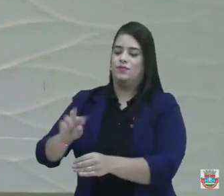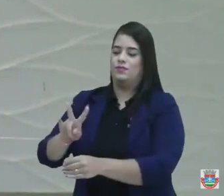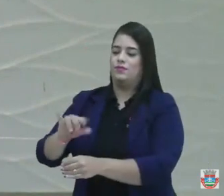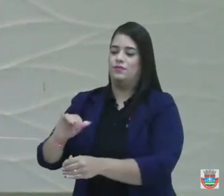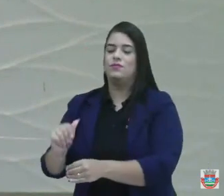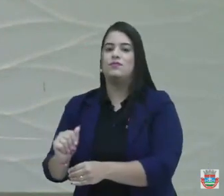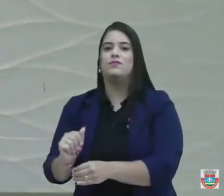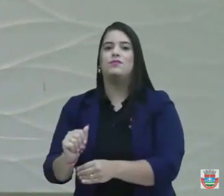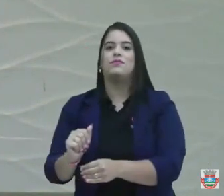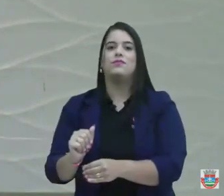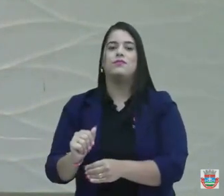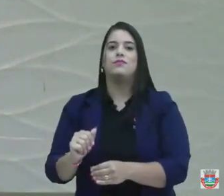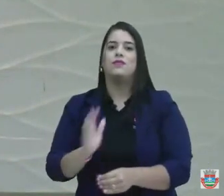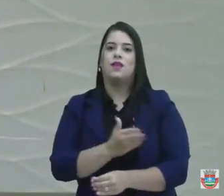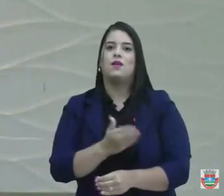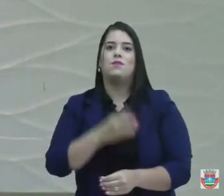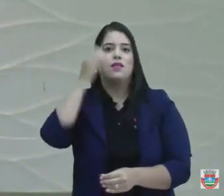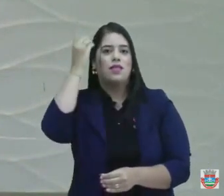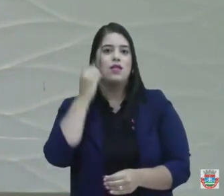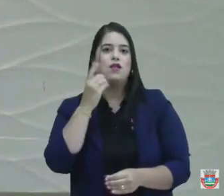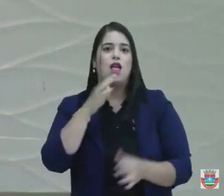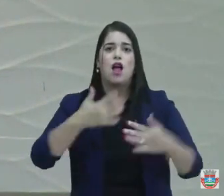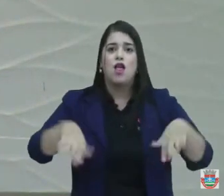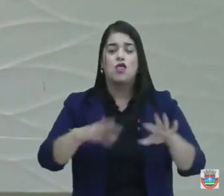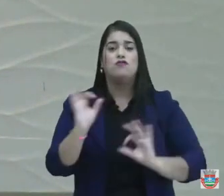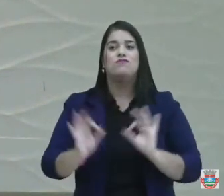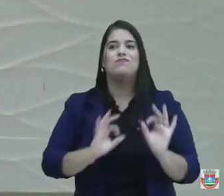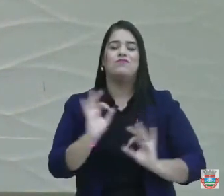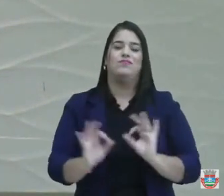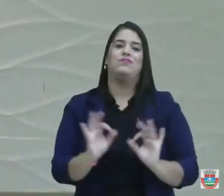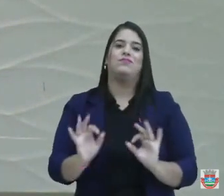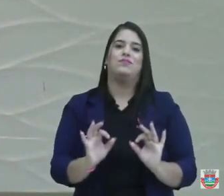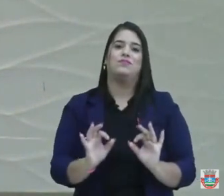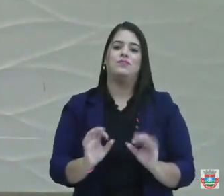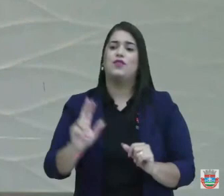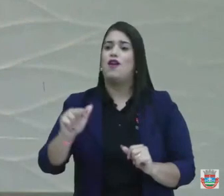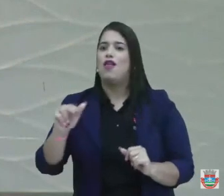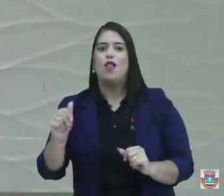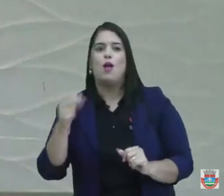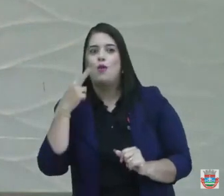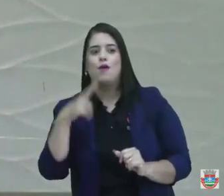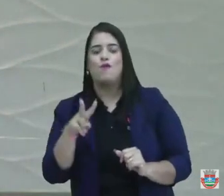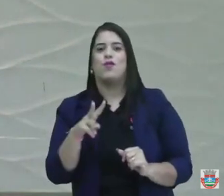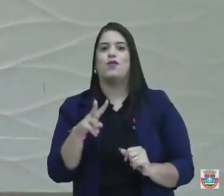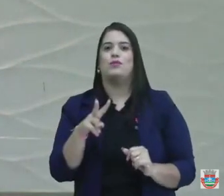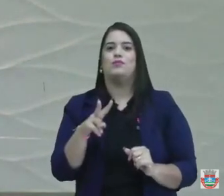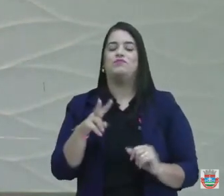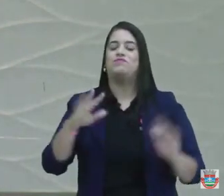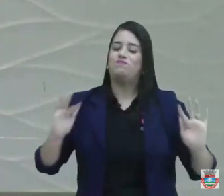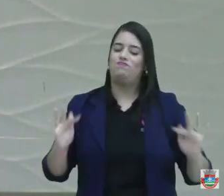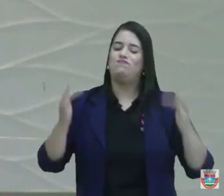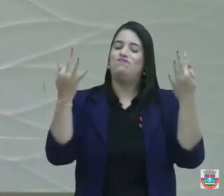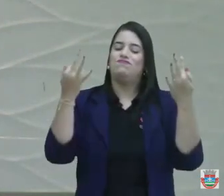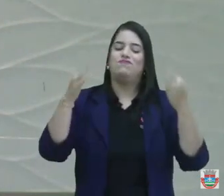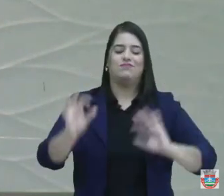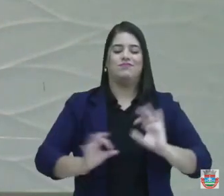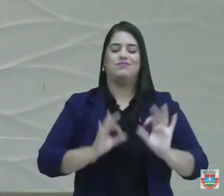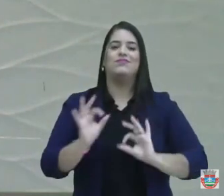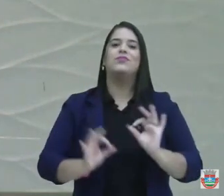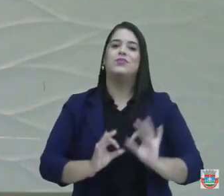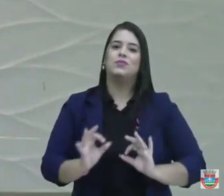Debra Almeida, a todos os organizadores. Jamais visto uma festa organizada